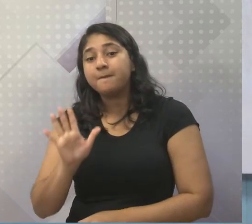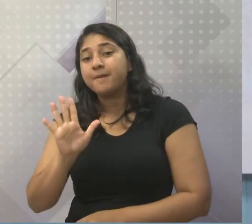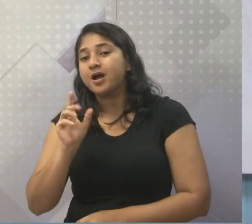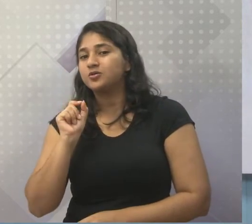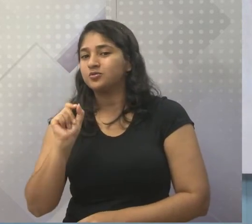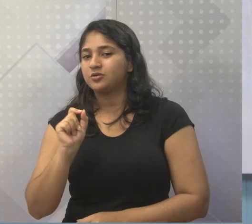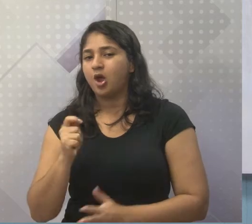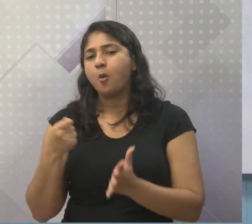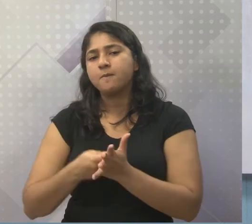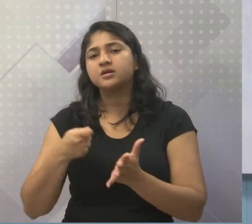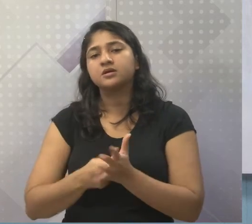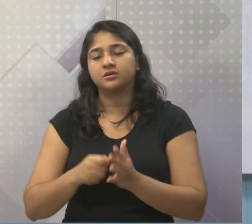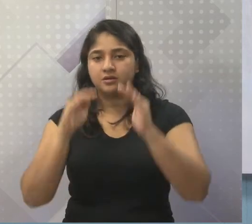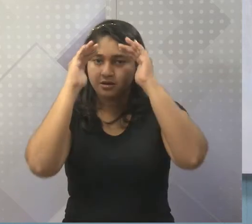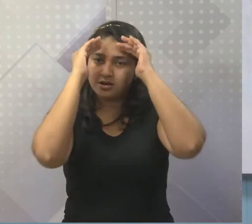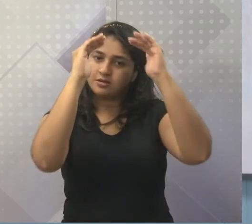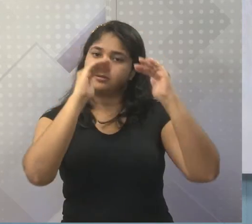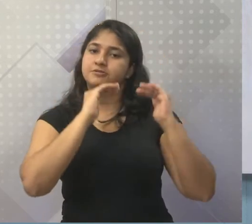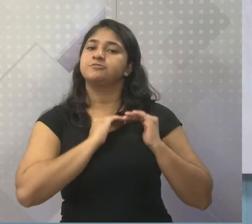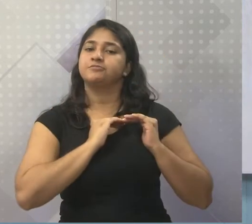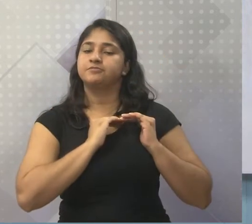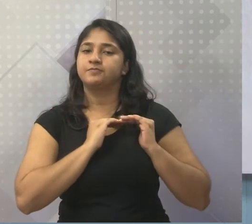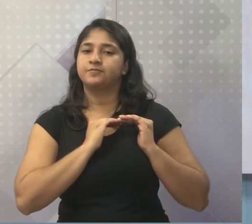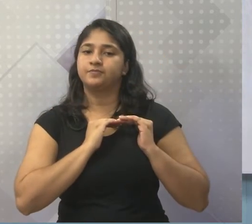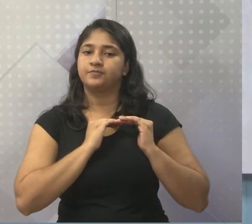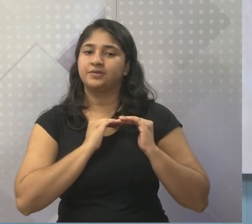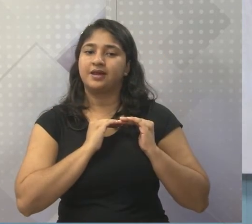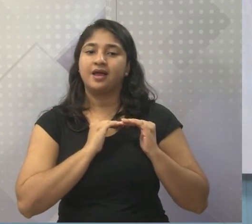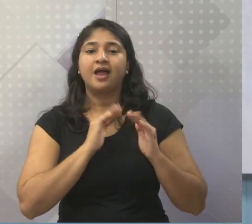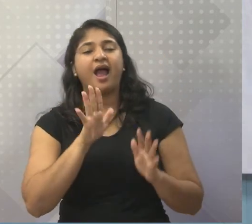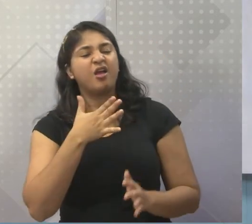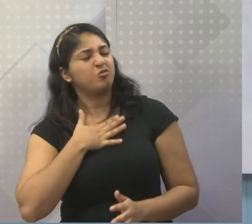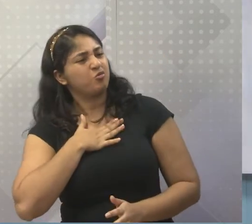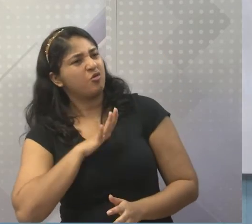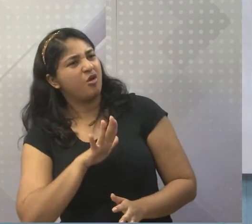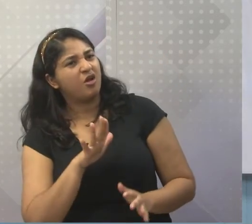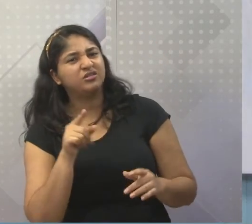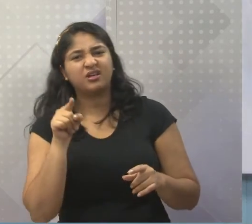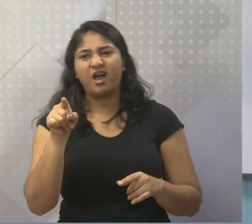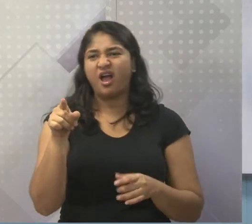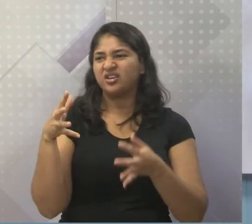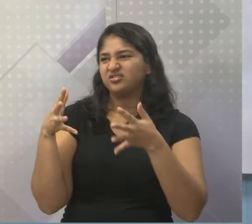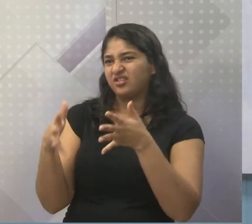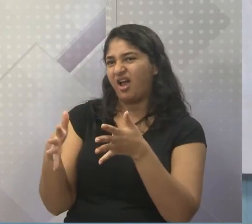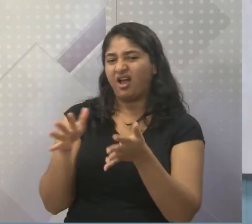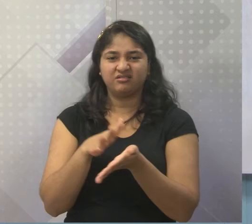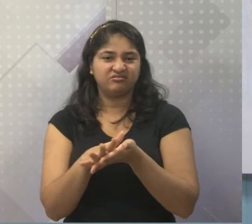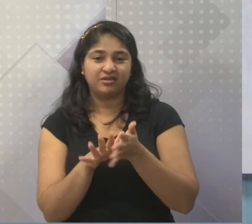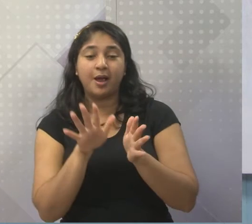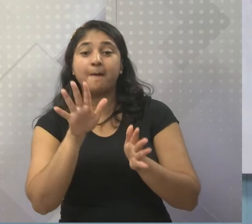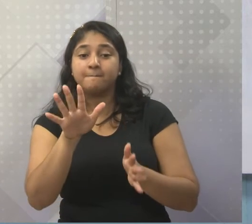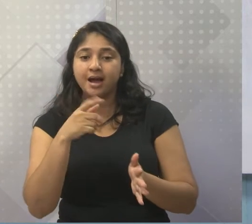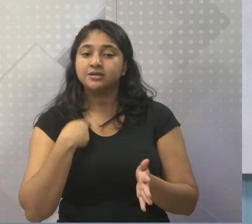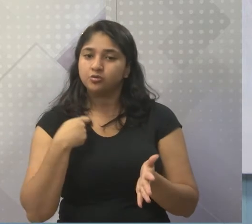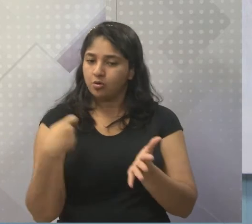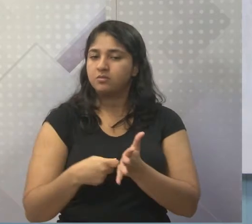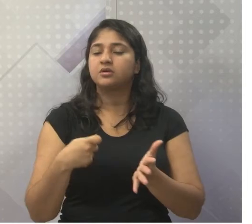Mas é obrigação sua me respeitar. Então, eu posso até não gostar assim, ah, fulano é chato, mas é minha obrigação respeitar.